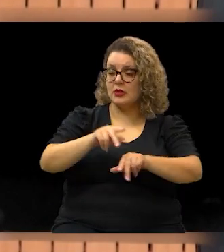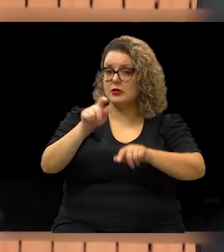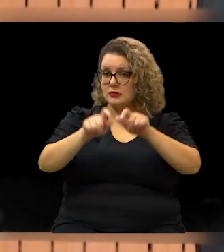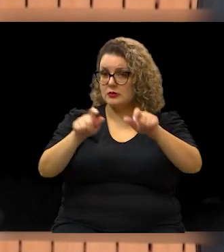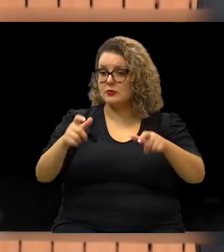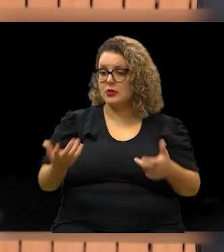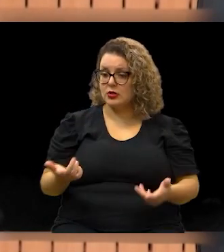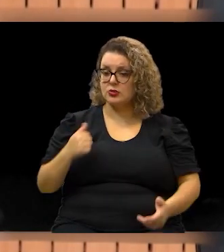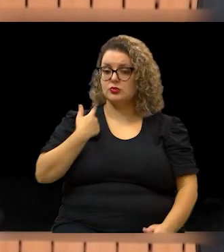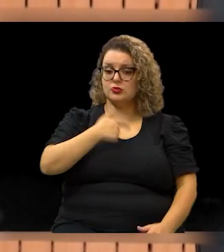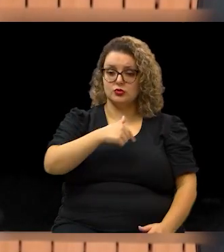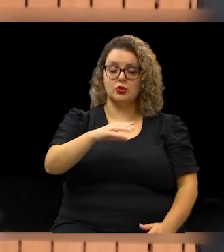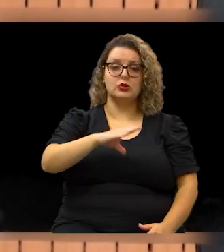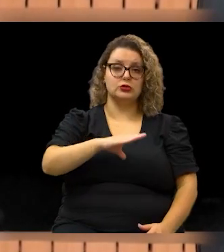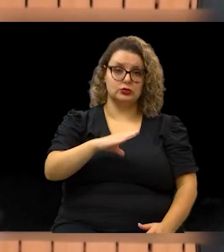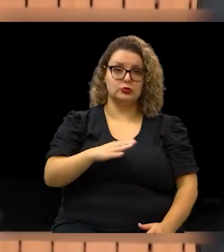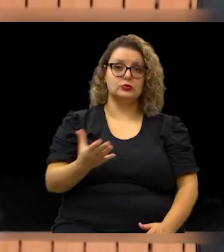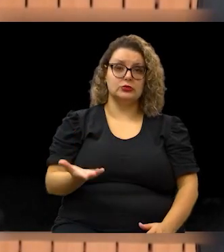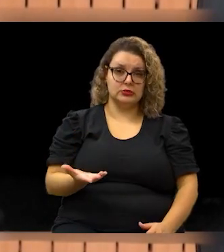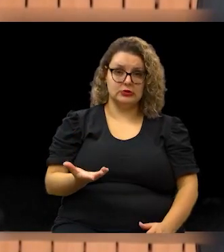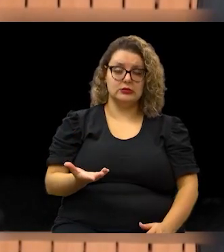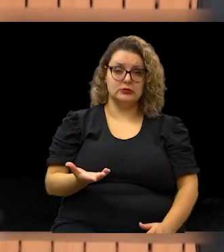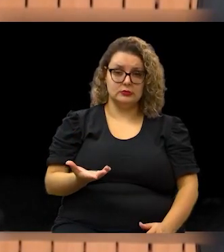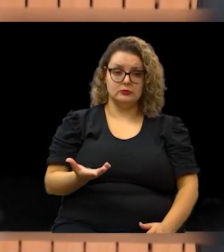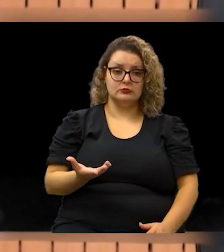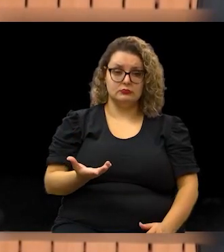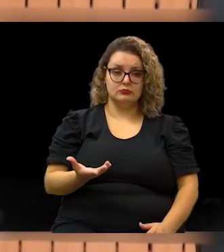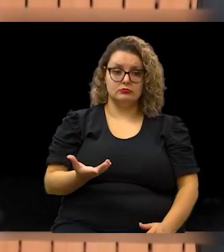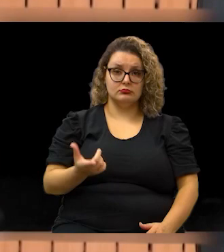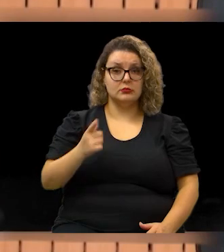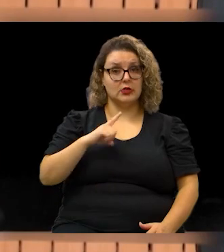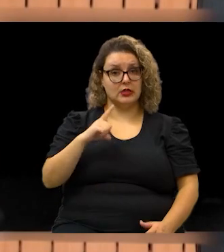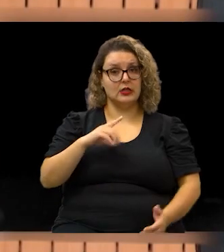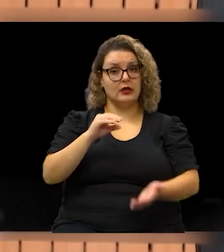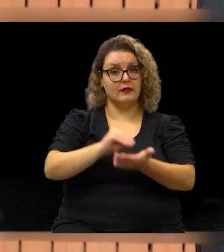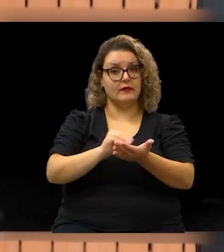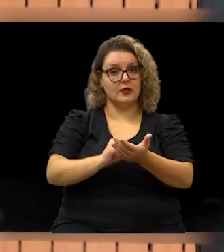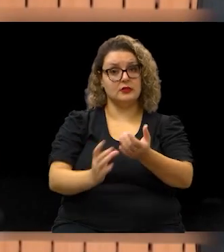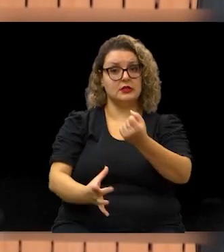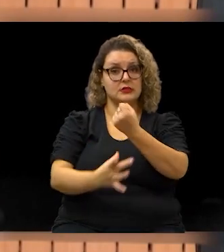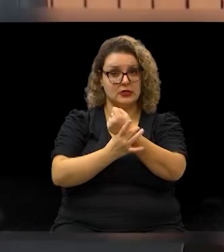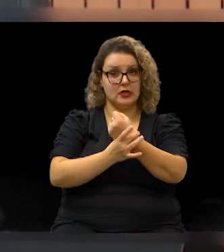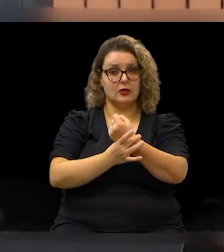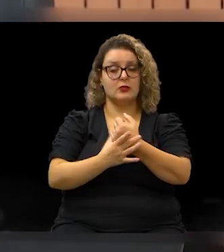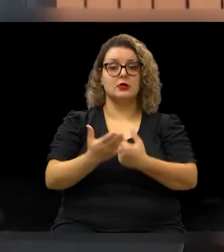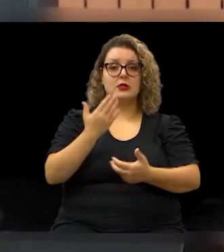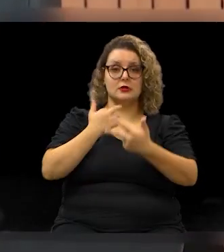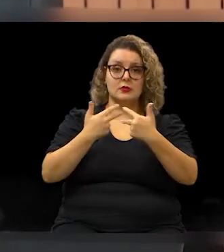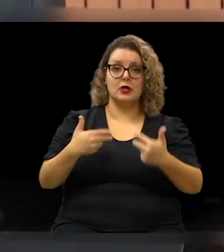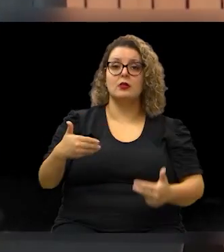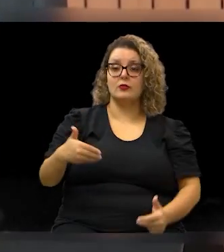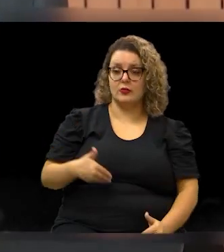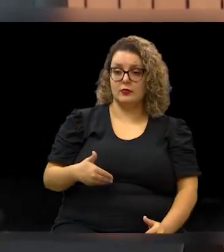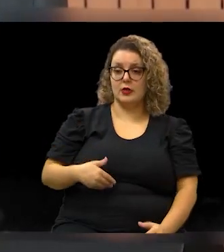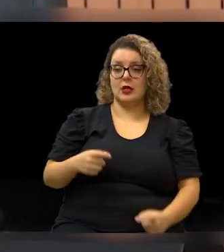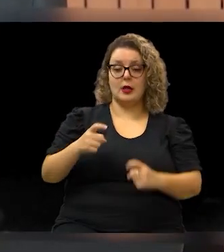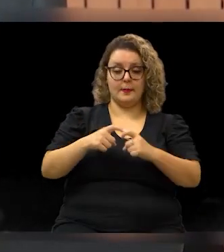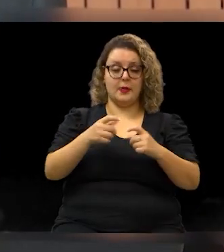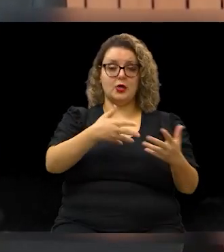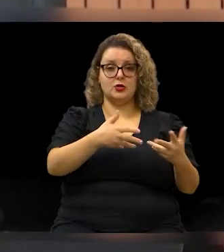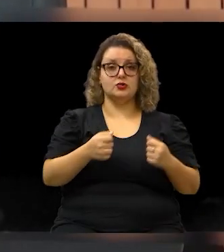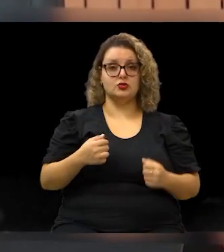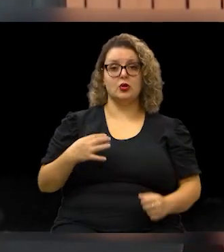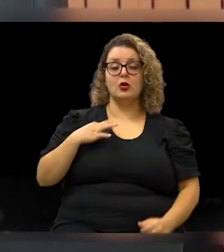no nosso município que passam pela insegurança alimentar, passam fome. A médica convidada e